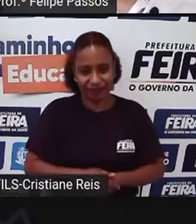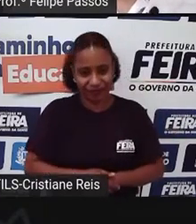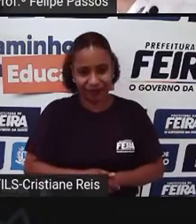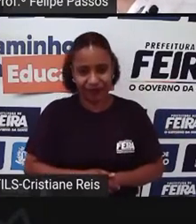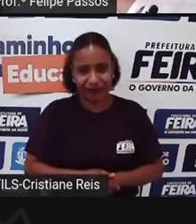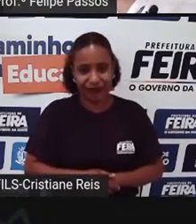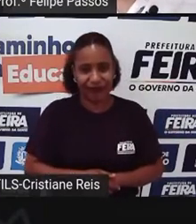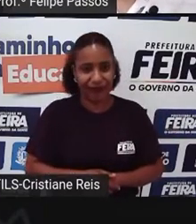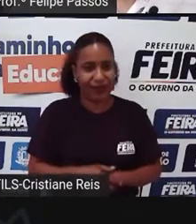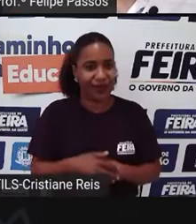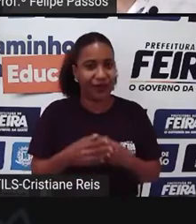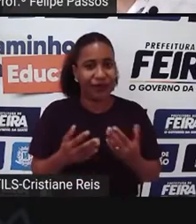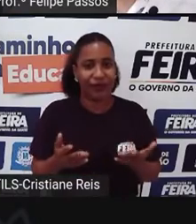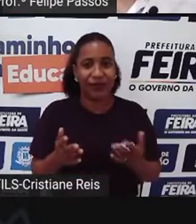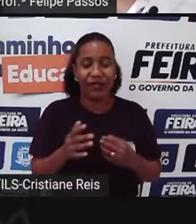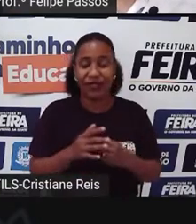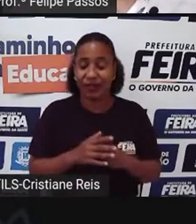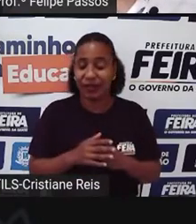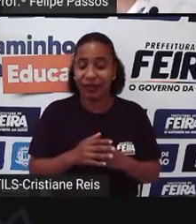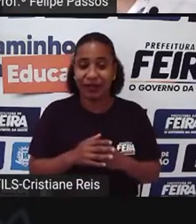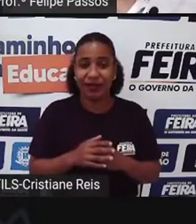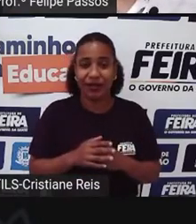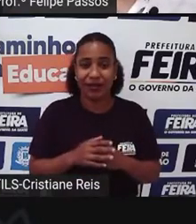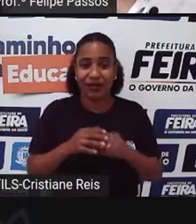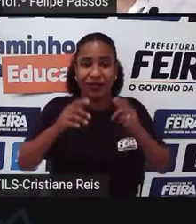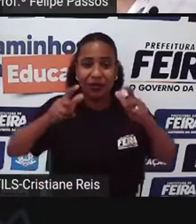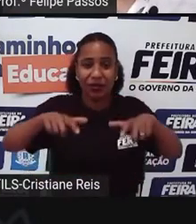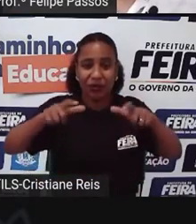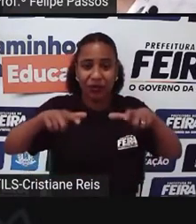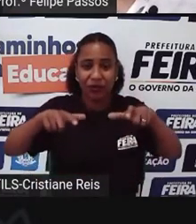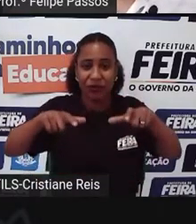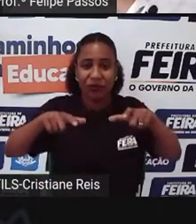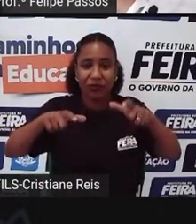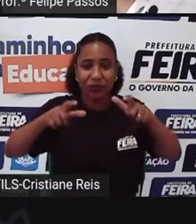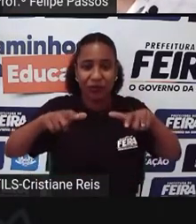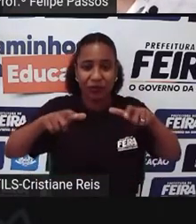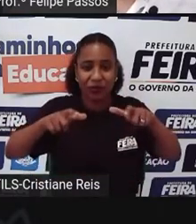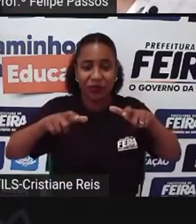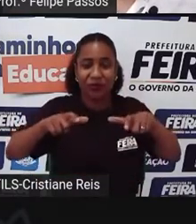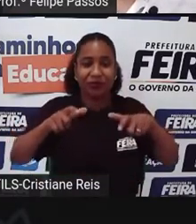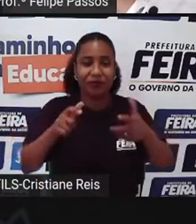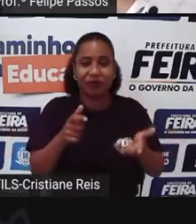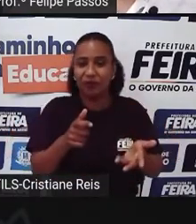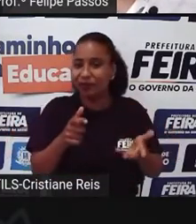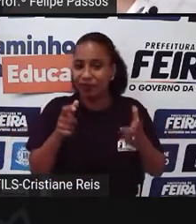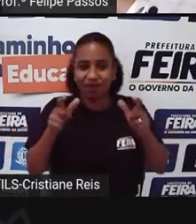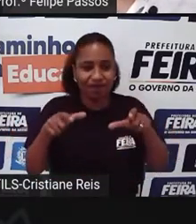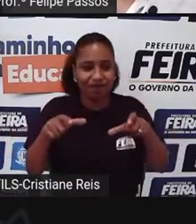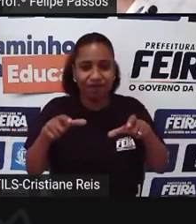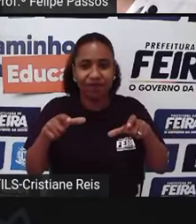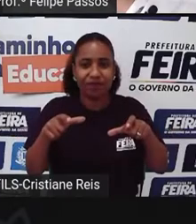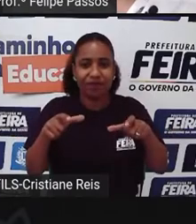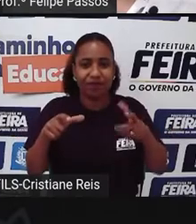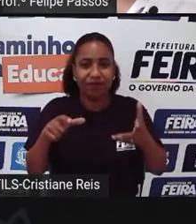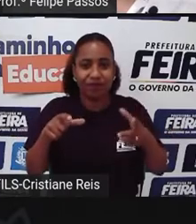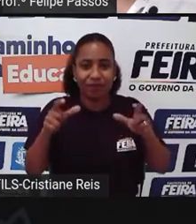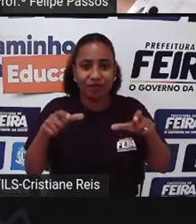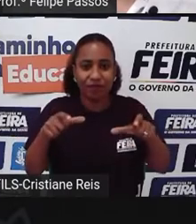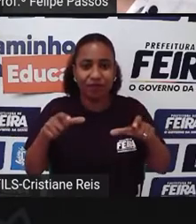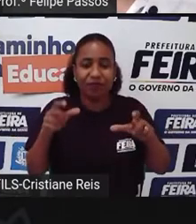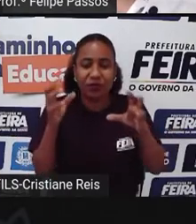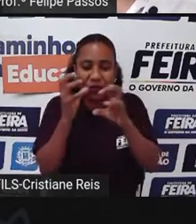Mantê-lo em ambiente Tipo Sem Um ambiente